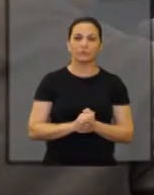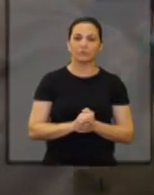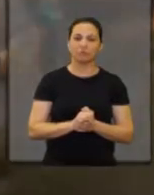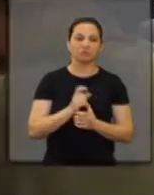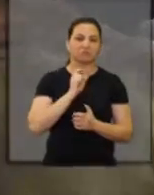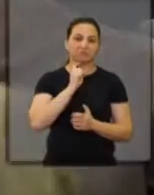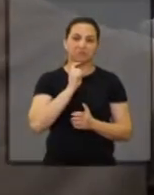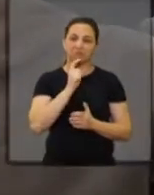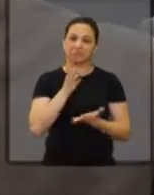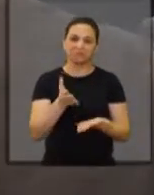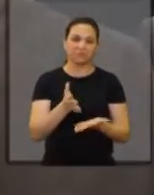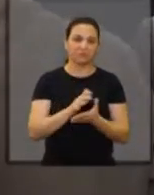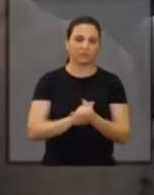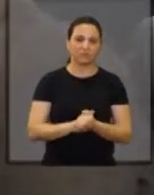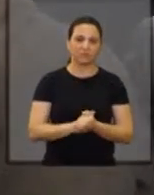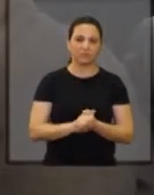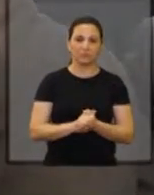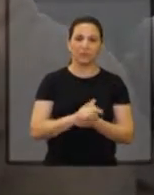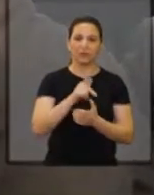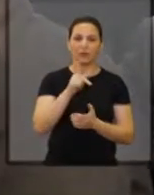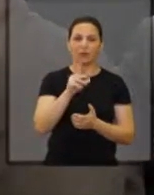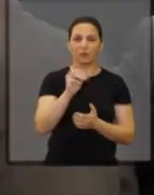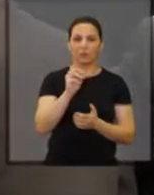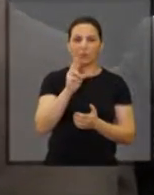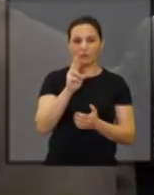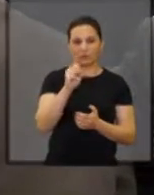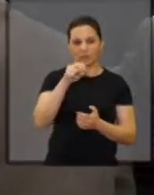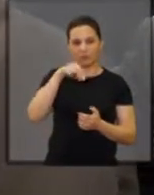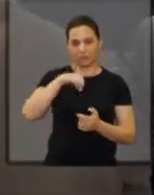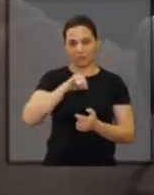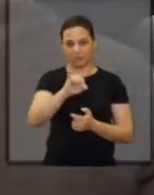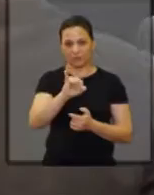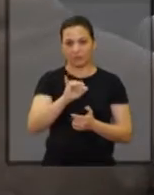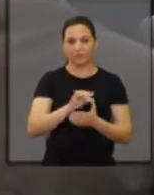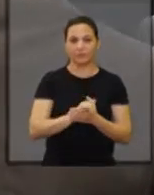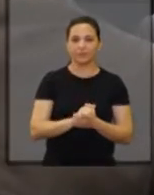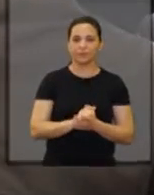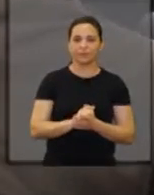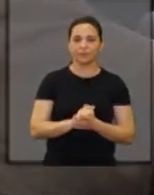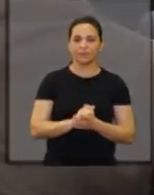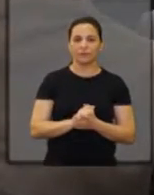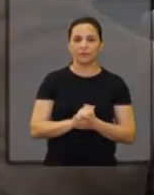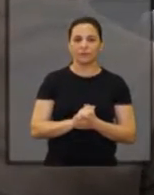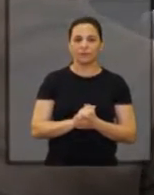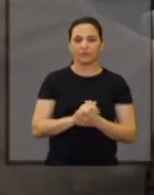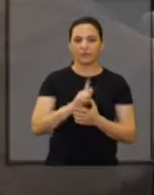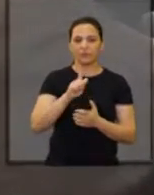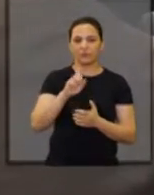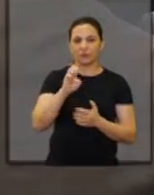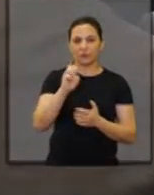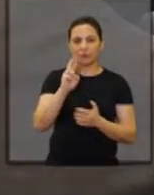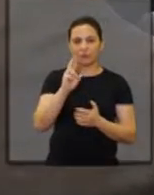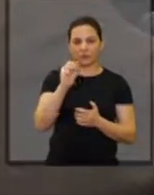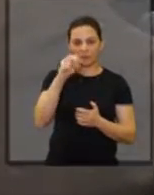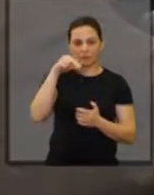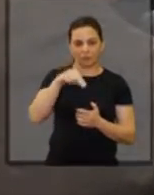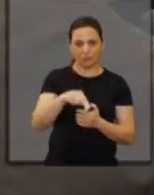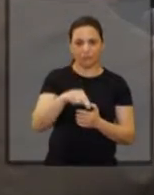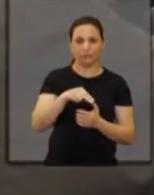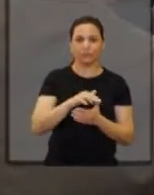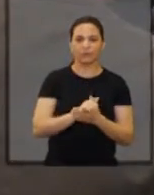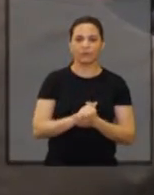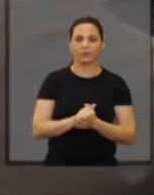Nenhum vereador inscrito? Por Sani vai falar? Você vai falar também? Por Sani e Gerson?